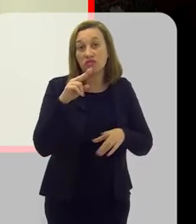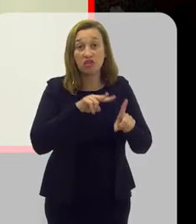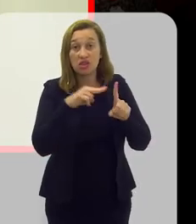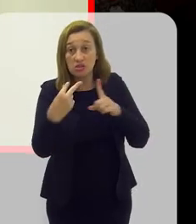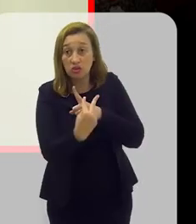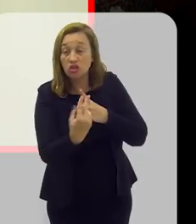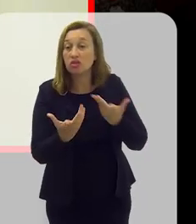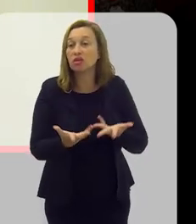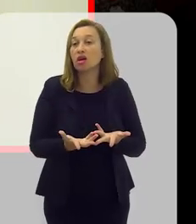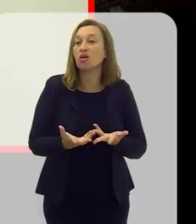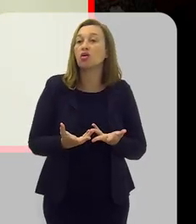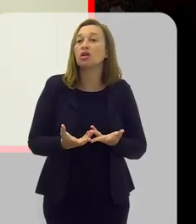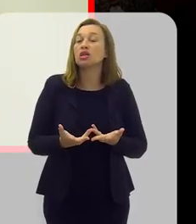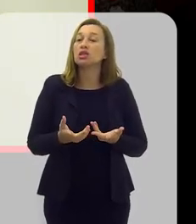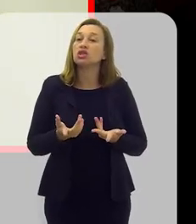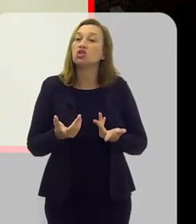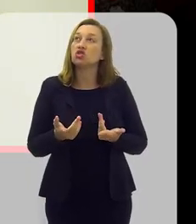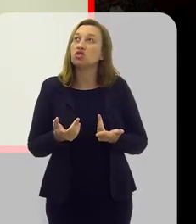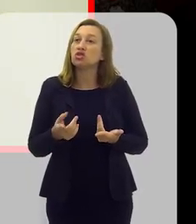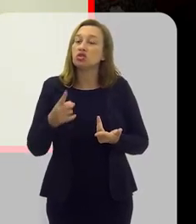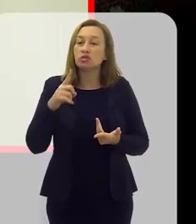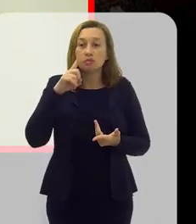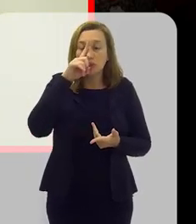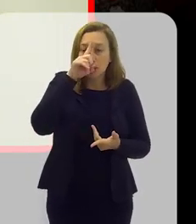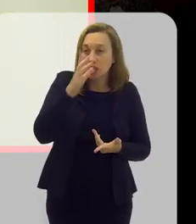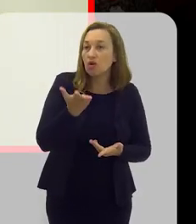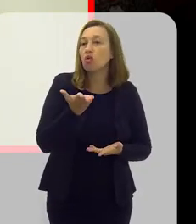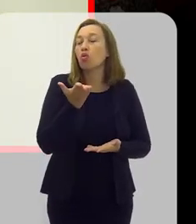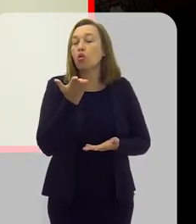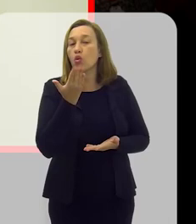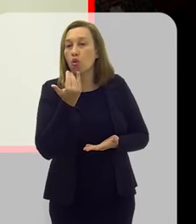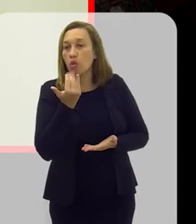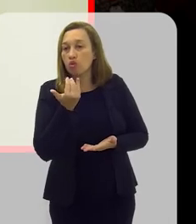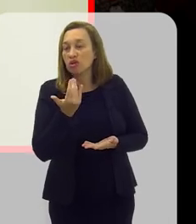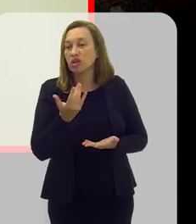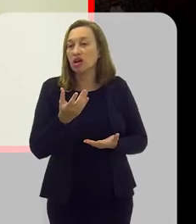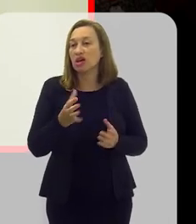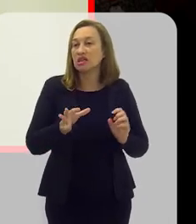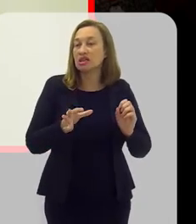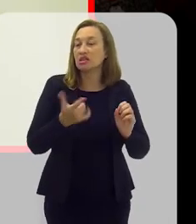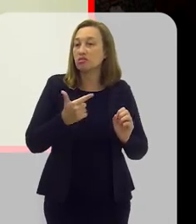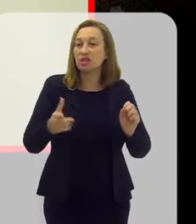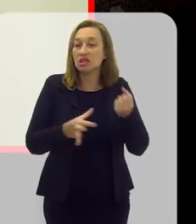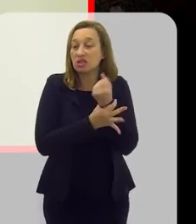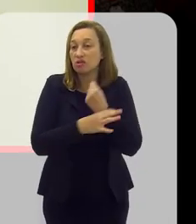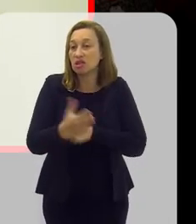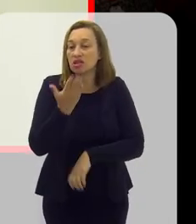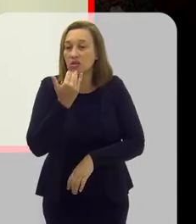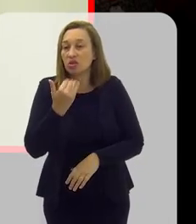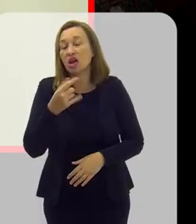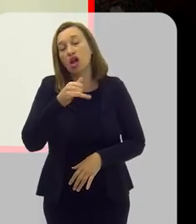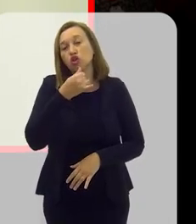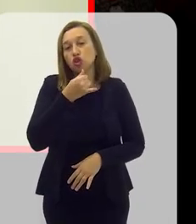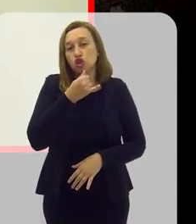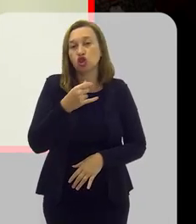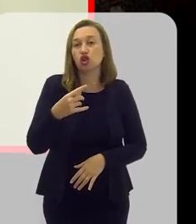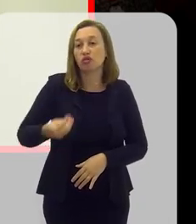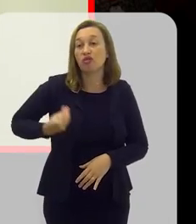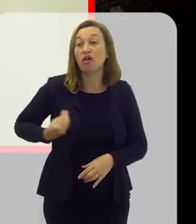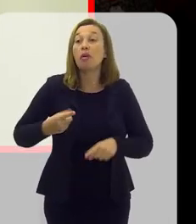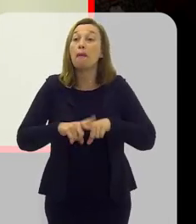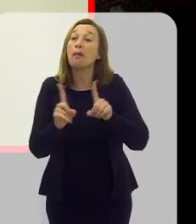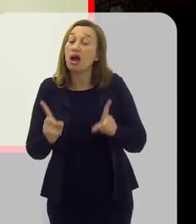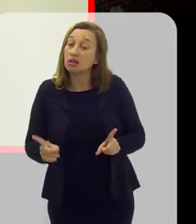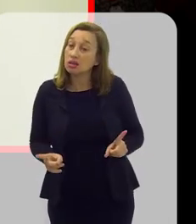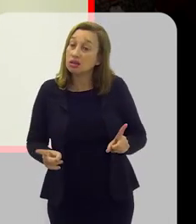né? Do ponto de vista de risco alimentar, de insegurança alimentar. É muito triste o que nós passamos,